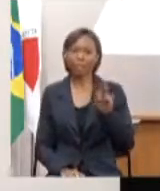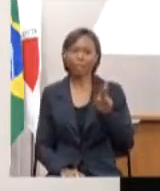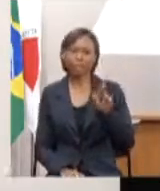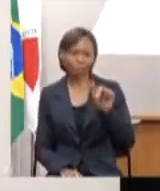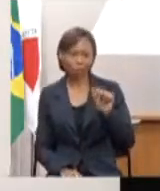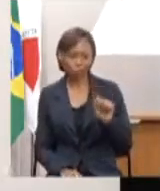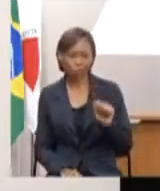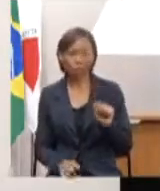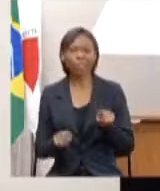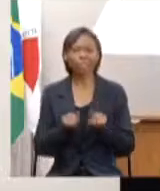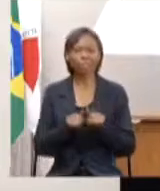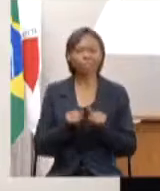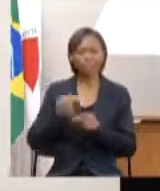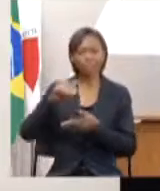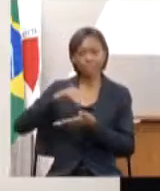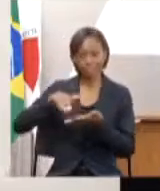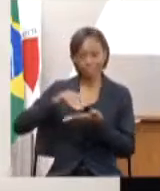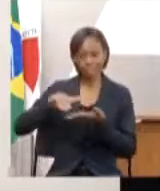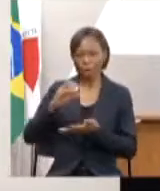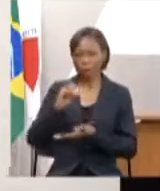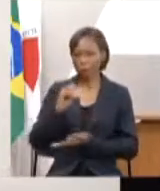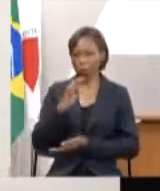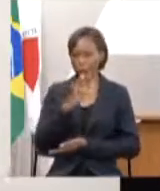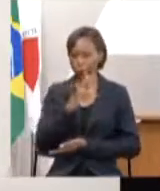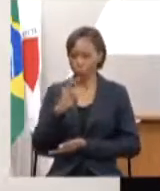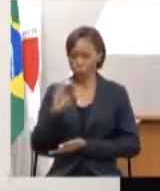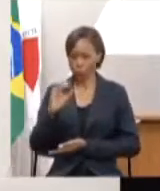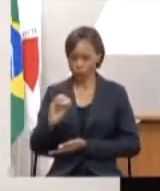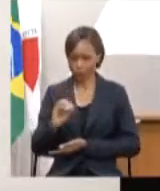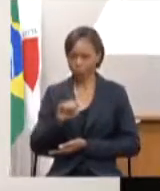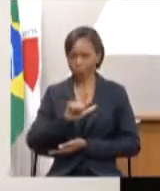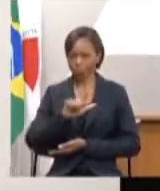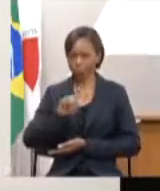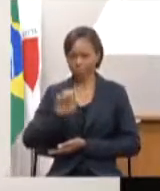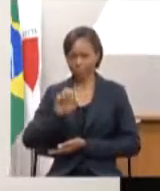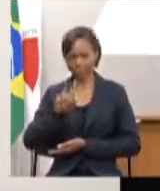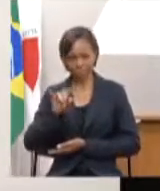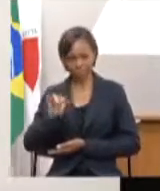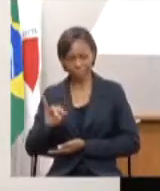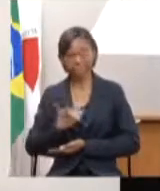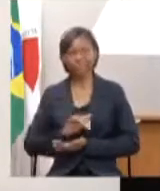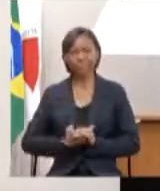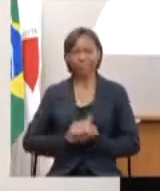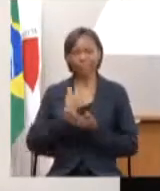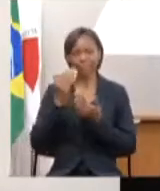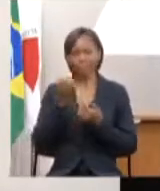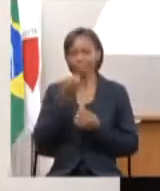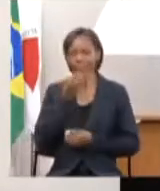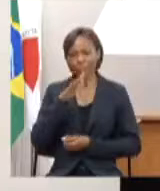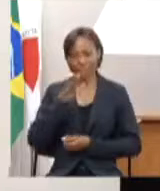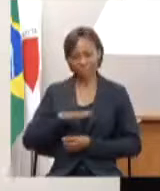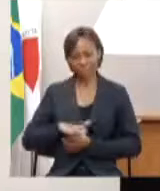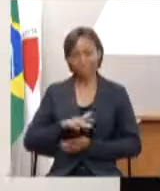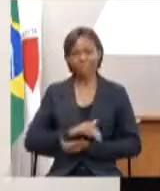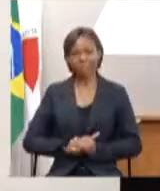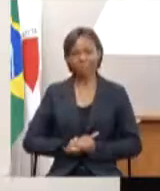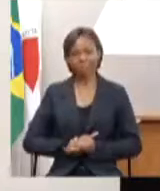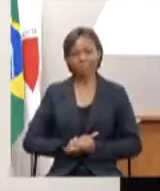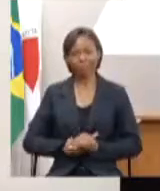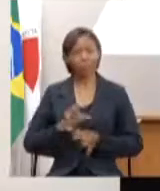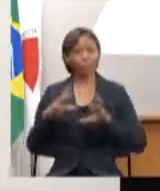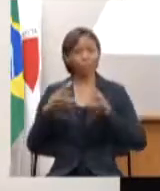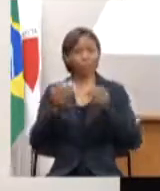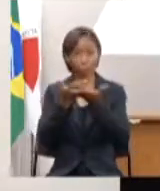tarde, secretário Otto Levy, deputado Virgílio Guimarães, todo cidadão, cidadã que